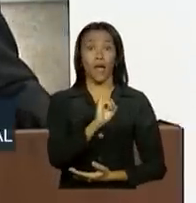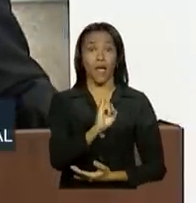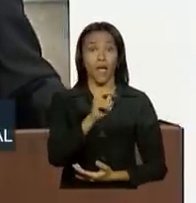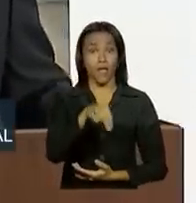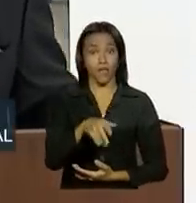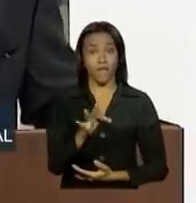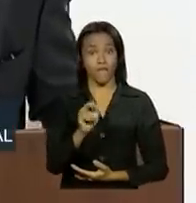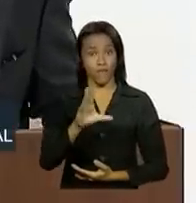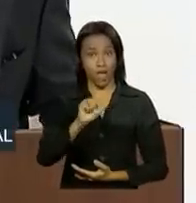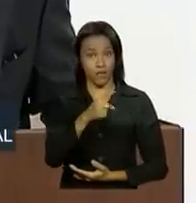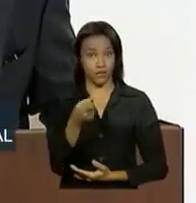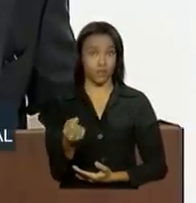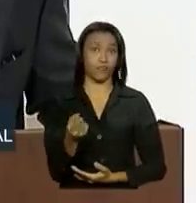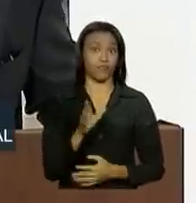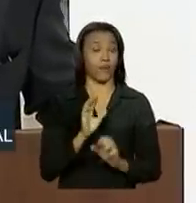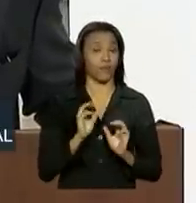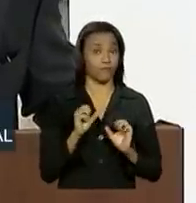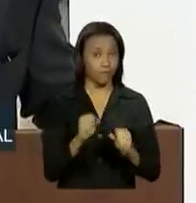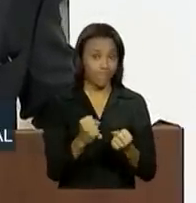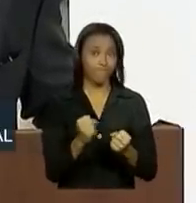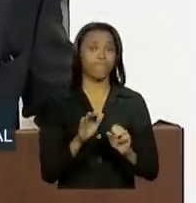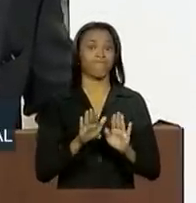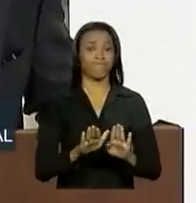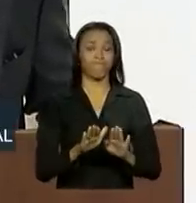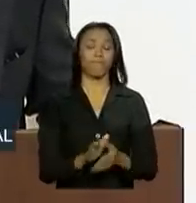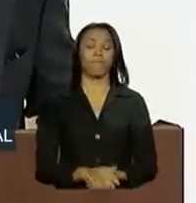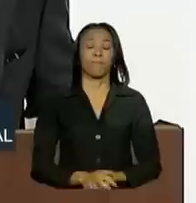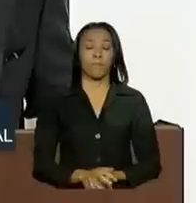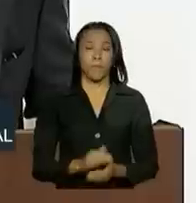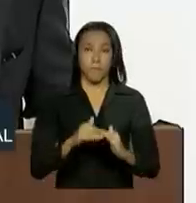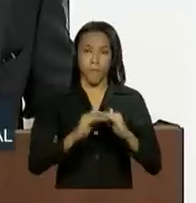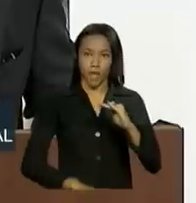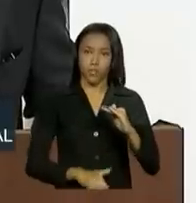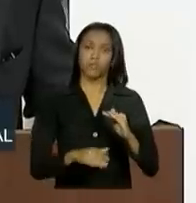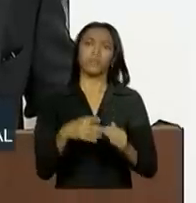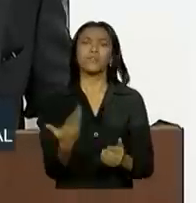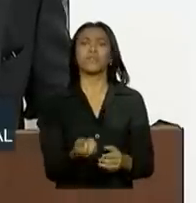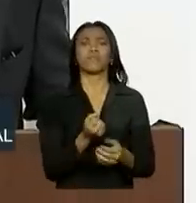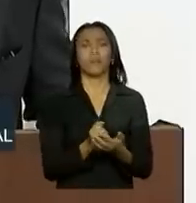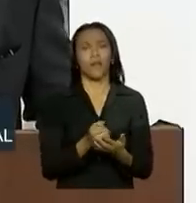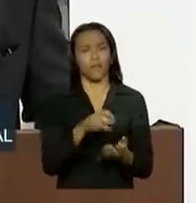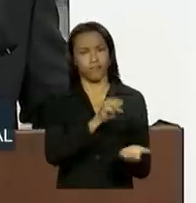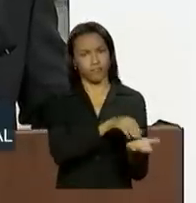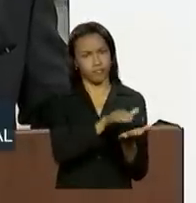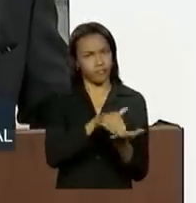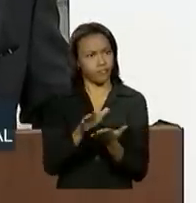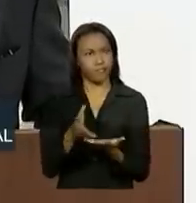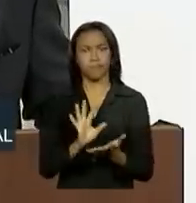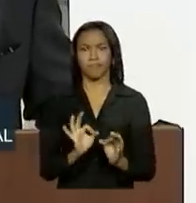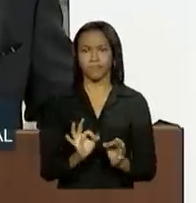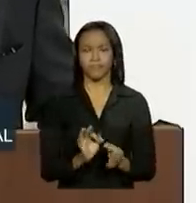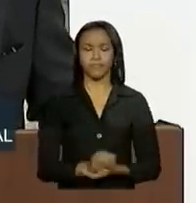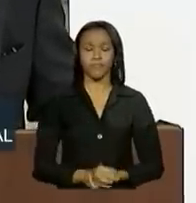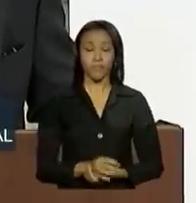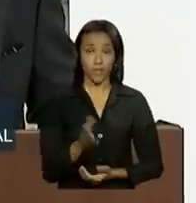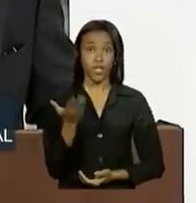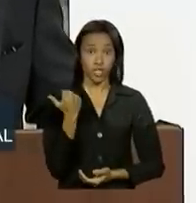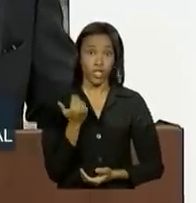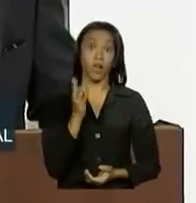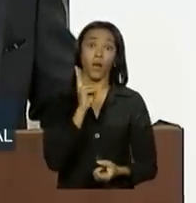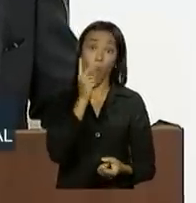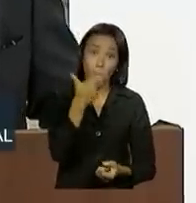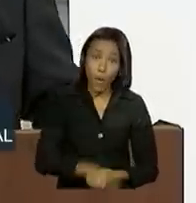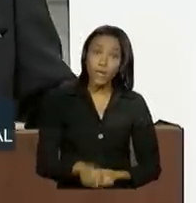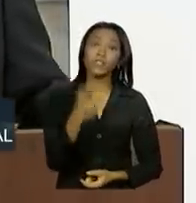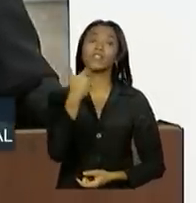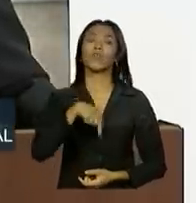manter em um patamar mais baixo. Então, em desonerações com as que nós já fizemos este ano, e mais a que